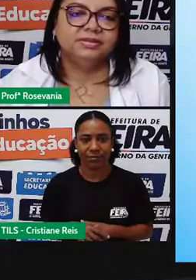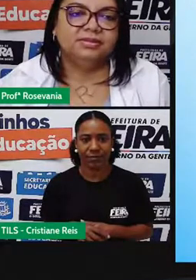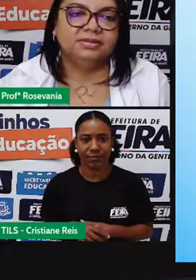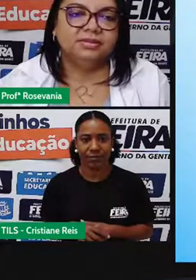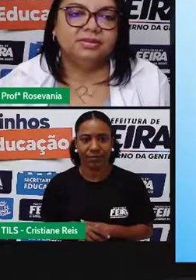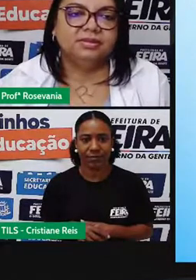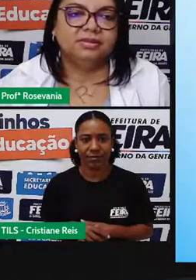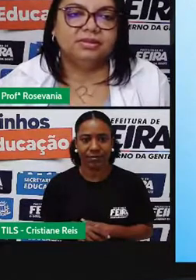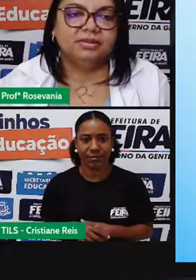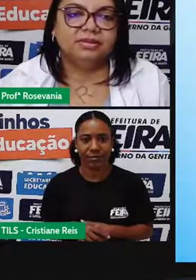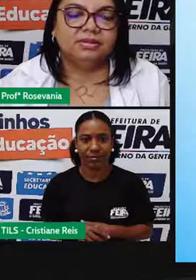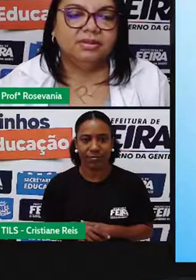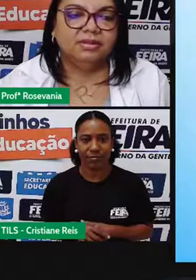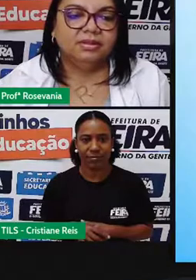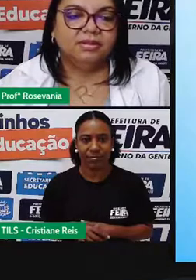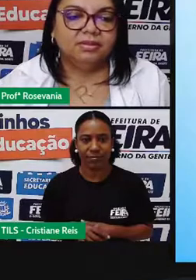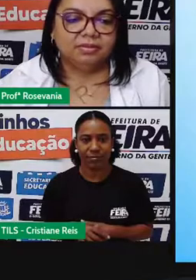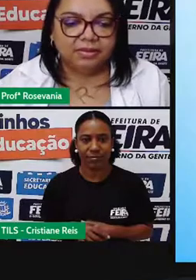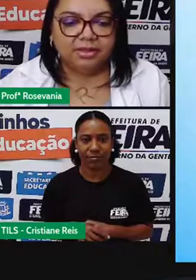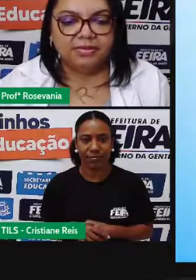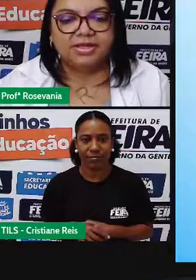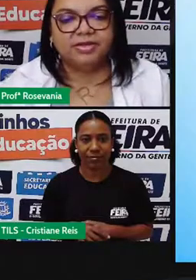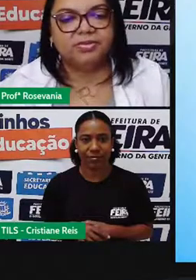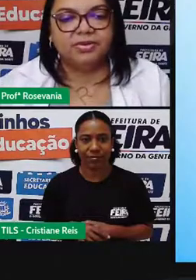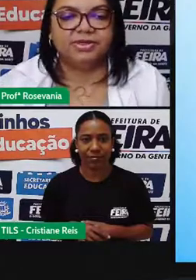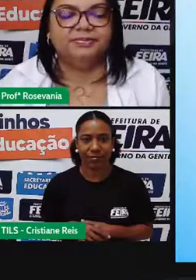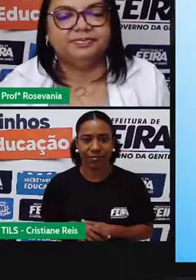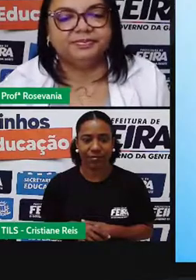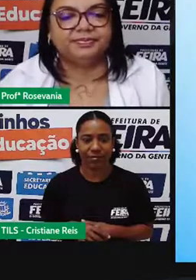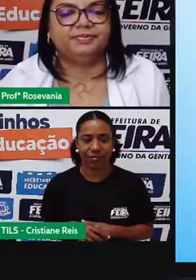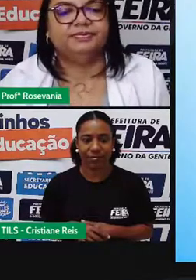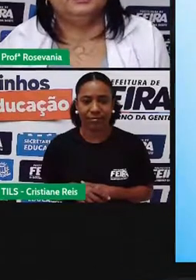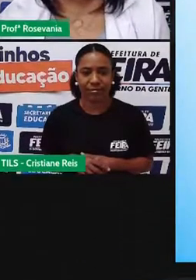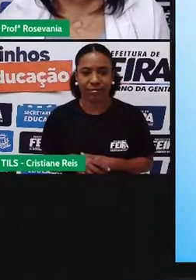Pronto, então o é eu bote a contagem? É, isso aí. Vamos.